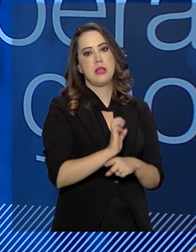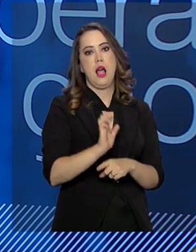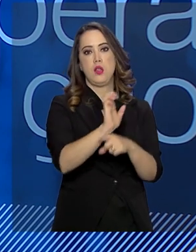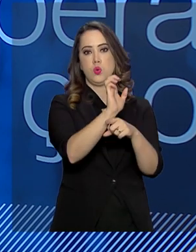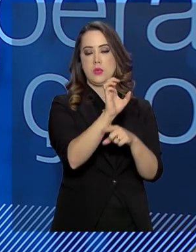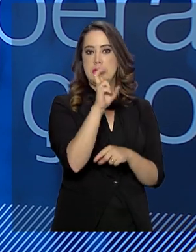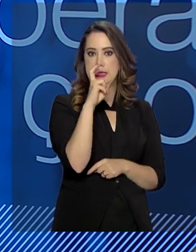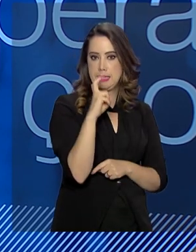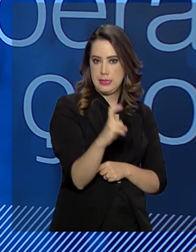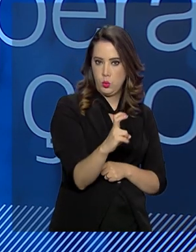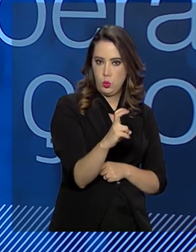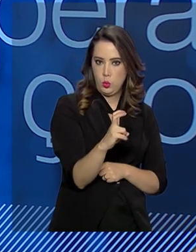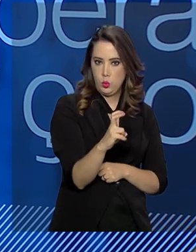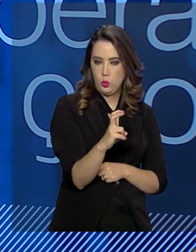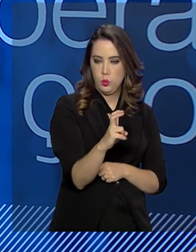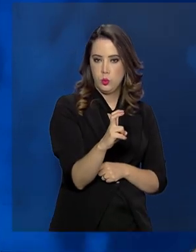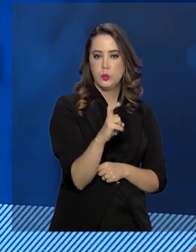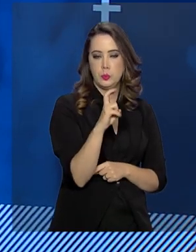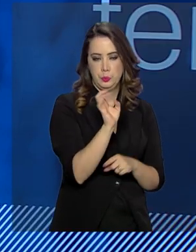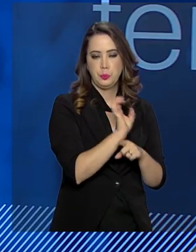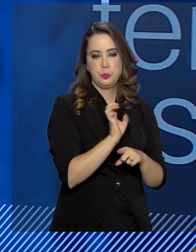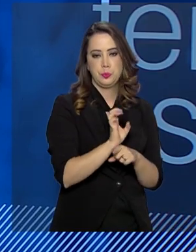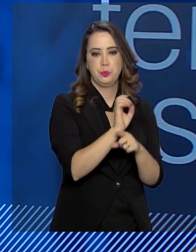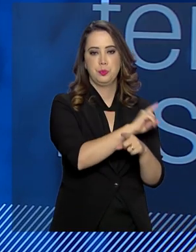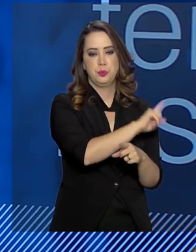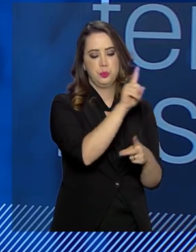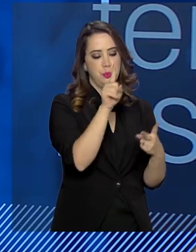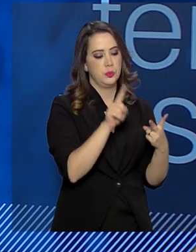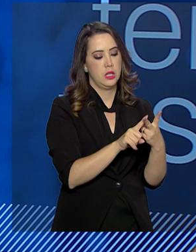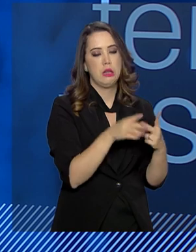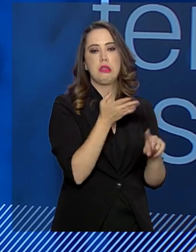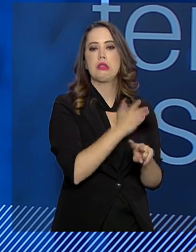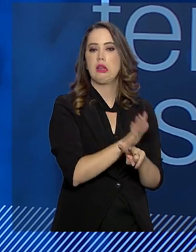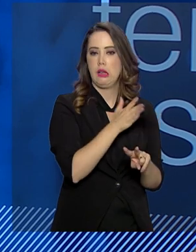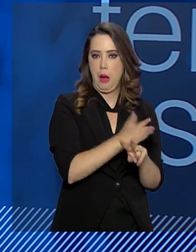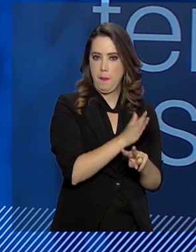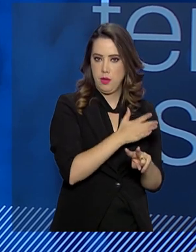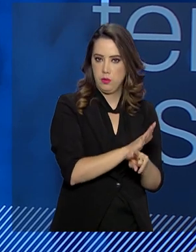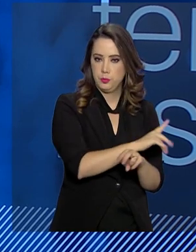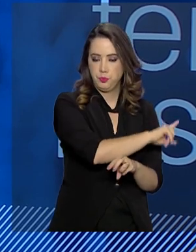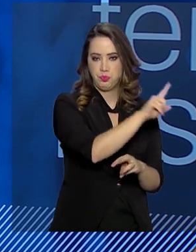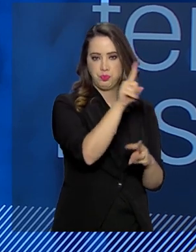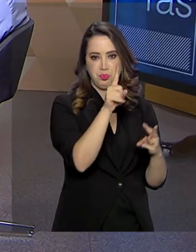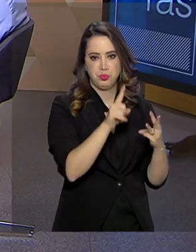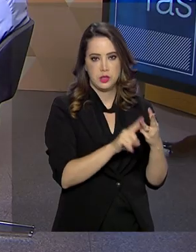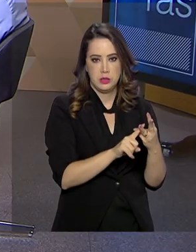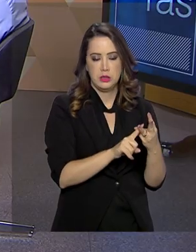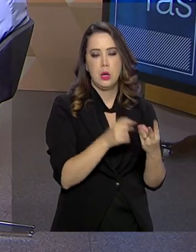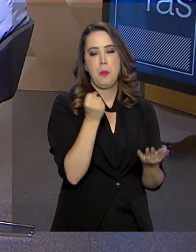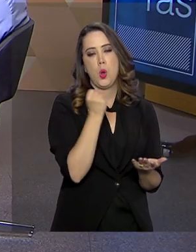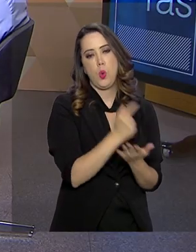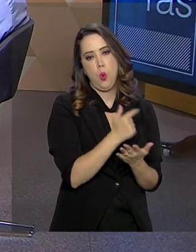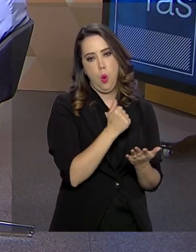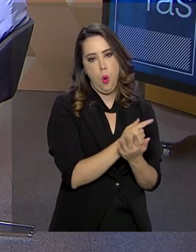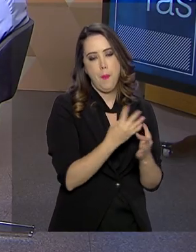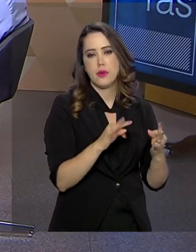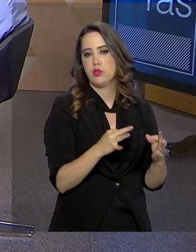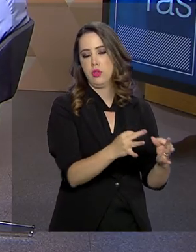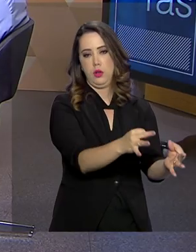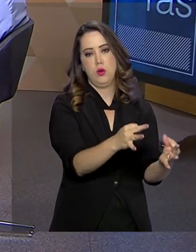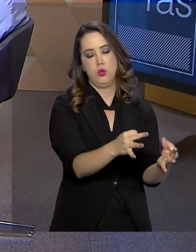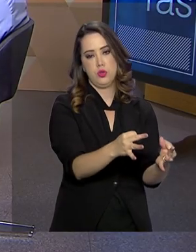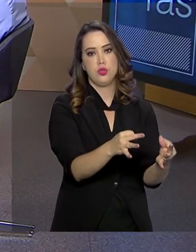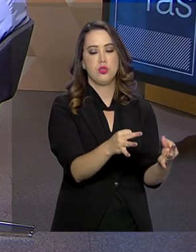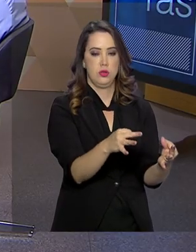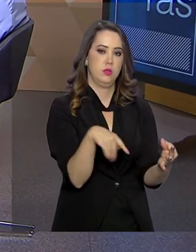estados do país. Existe um outro eixo, que é a capacitações e a parte de aquisições e inovações tecnológicas,